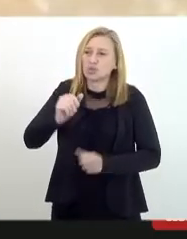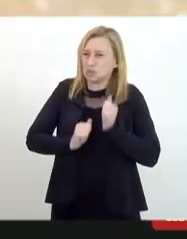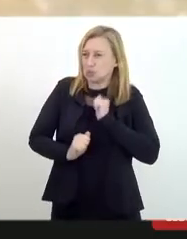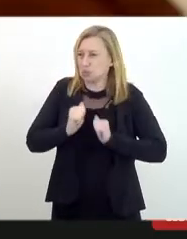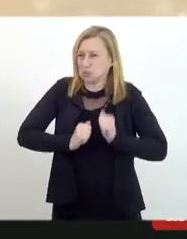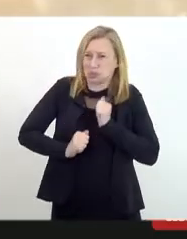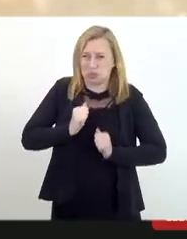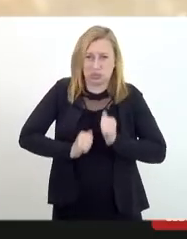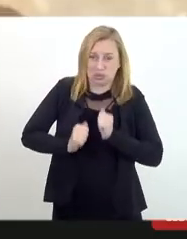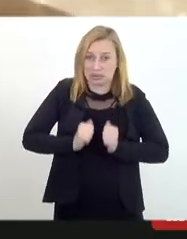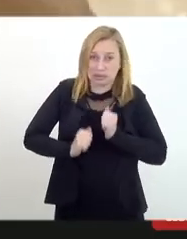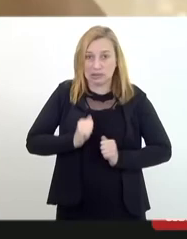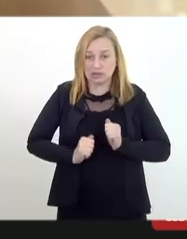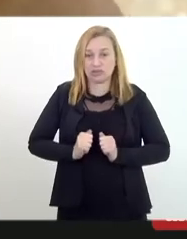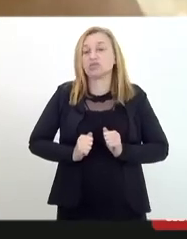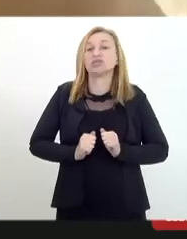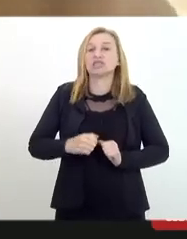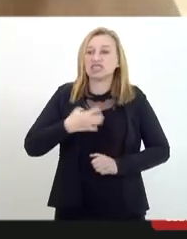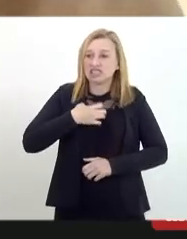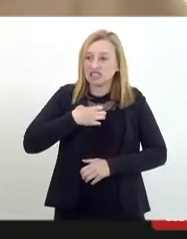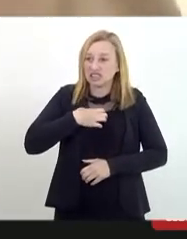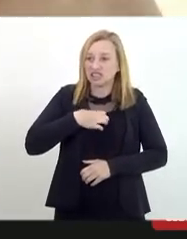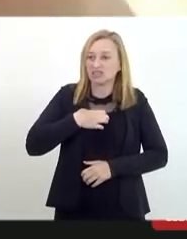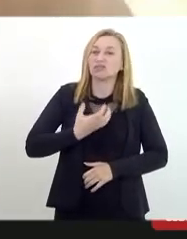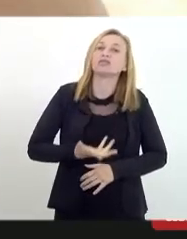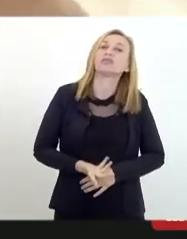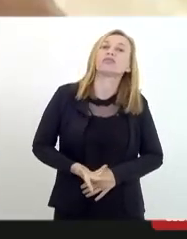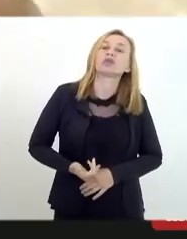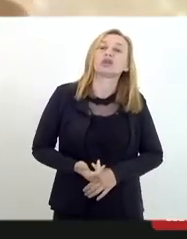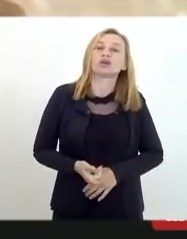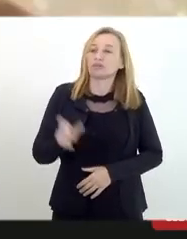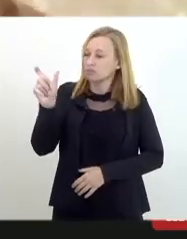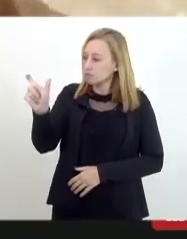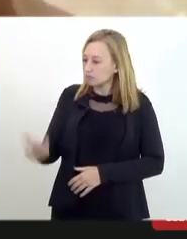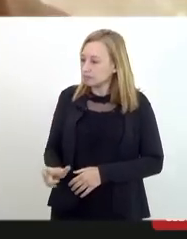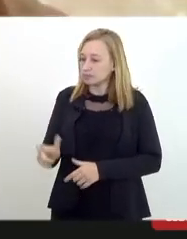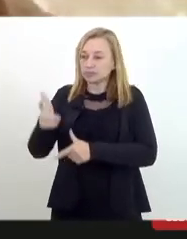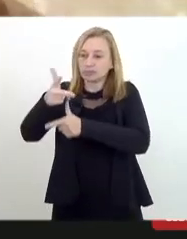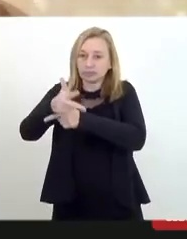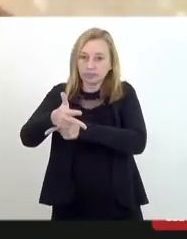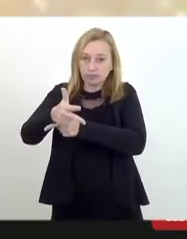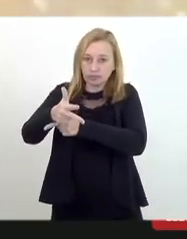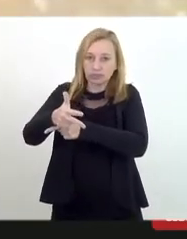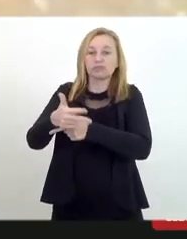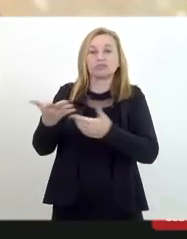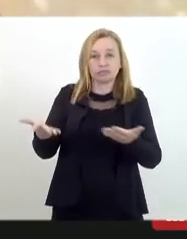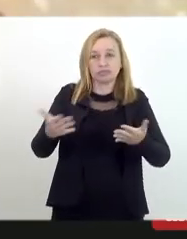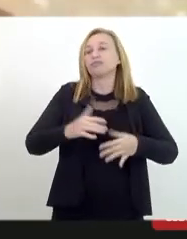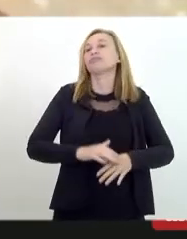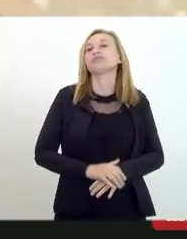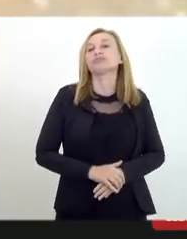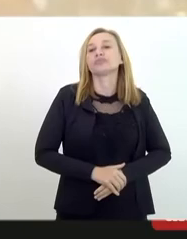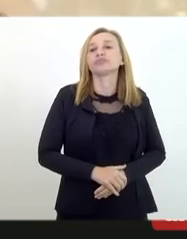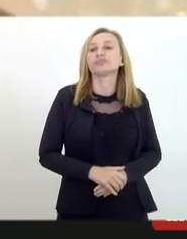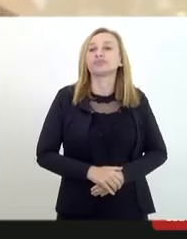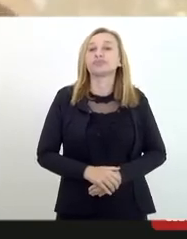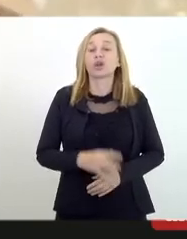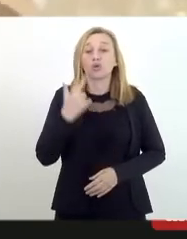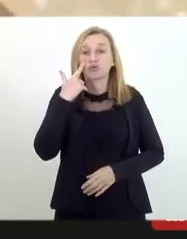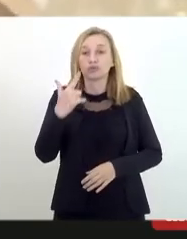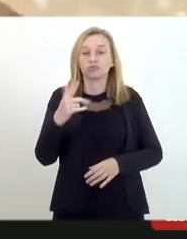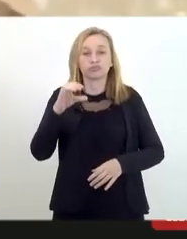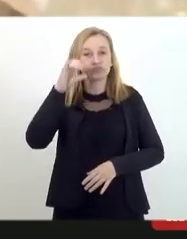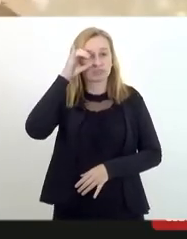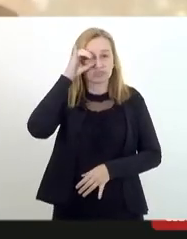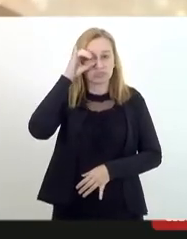de ódio, etc., que eu estou me mobilizando para entrar em contato com o Instagram e